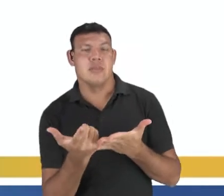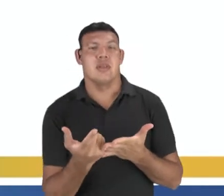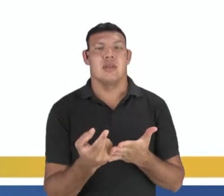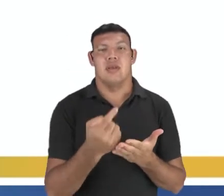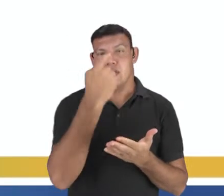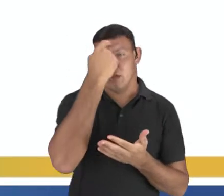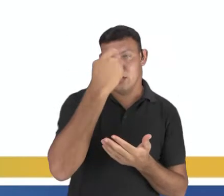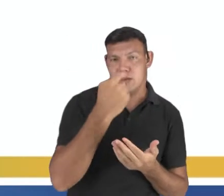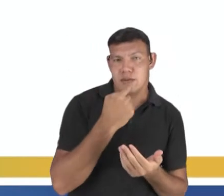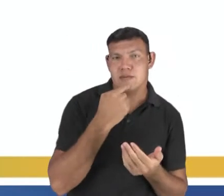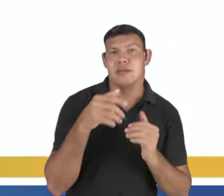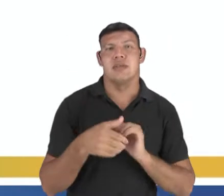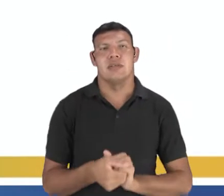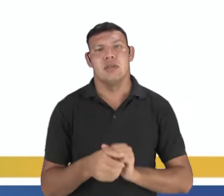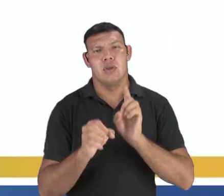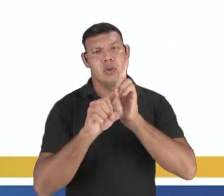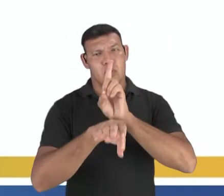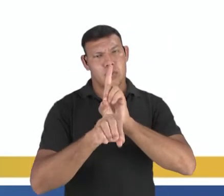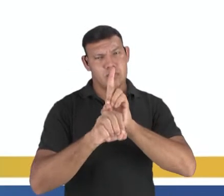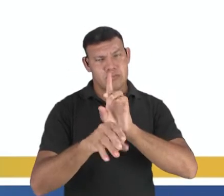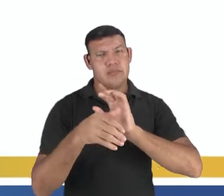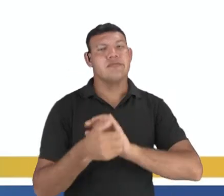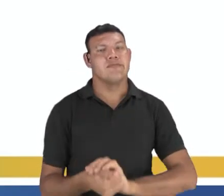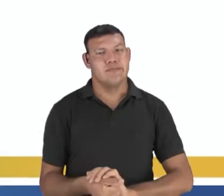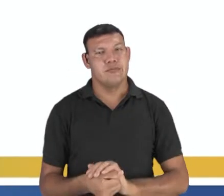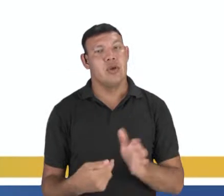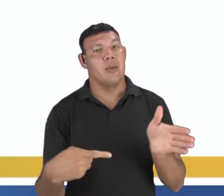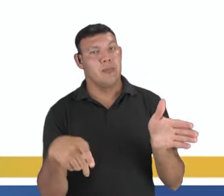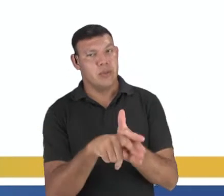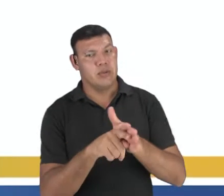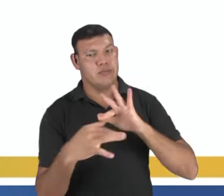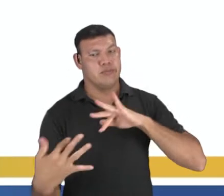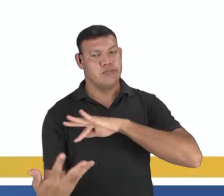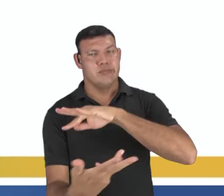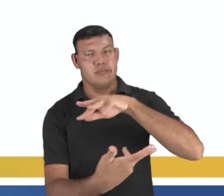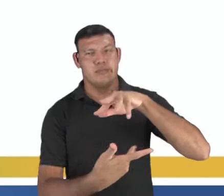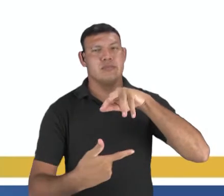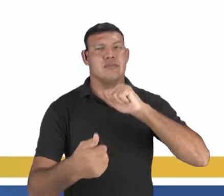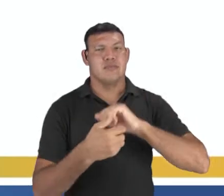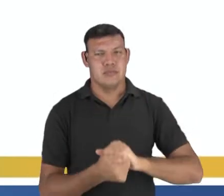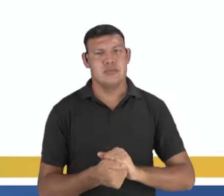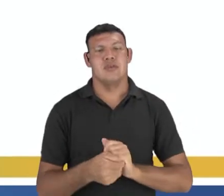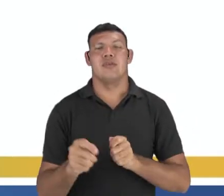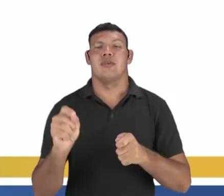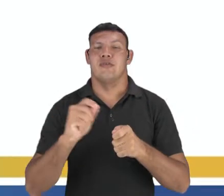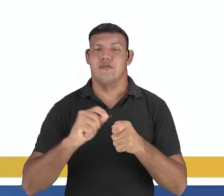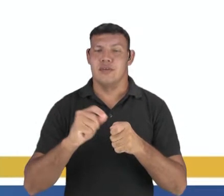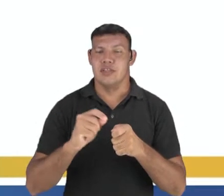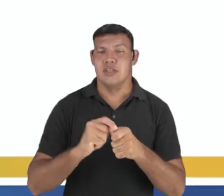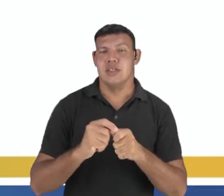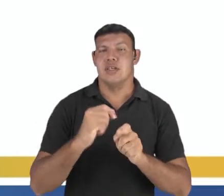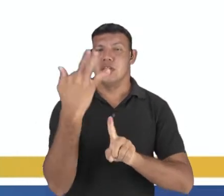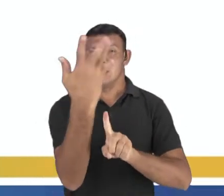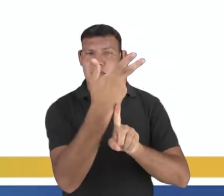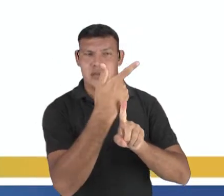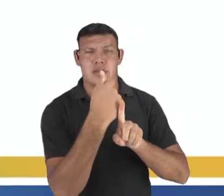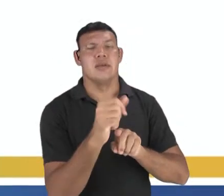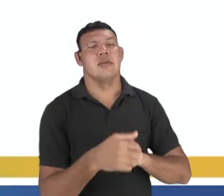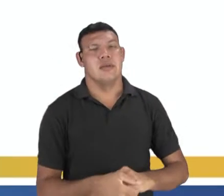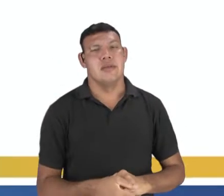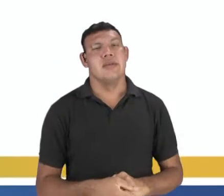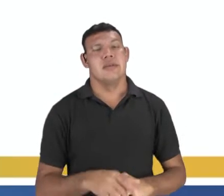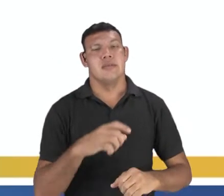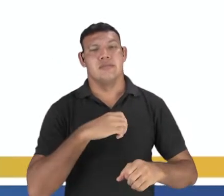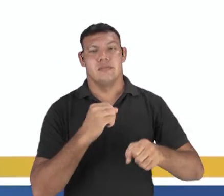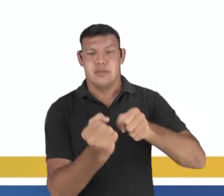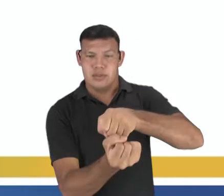ilustrações, explicações e doutrinas se tornaram parte do universo de produção de arte. Podemos ver isso